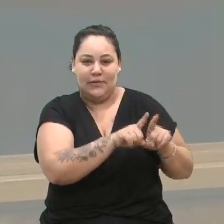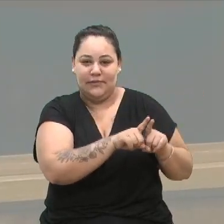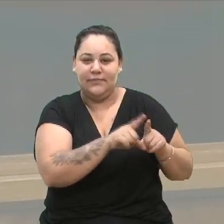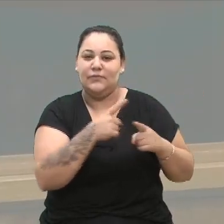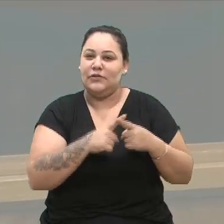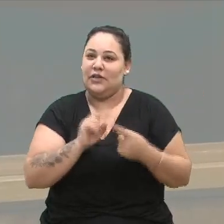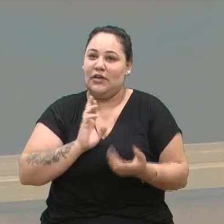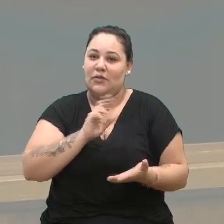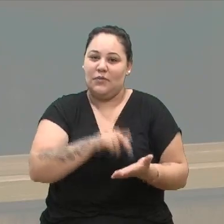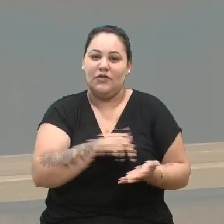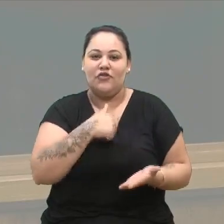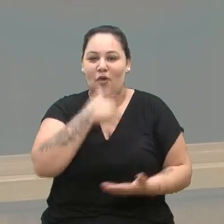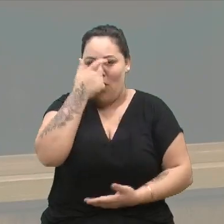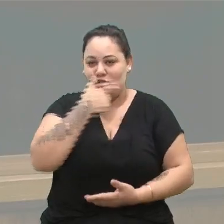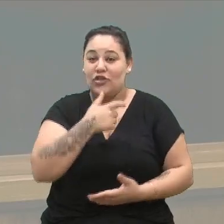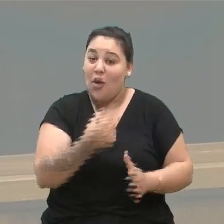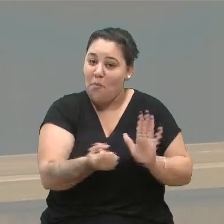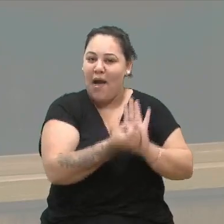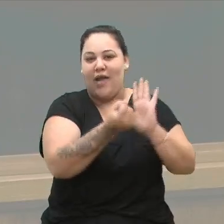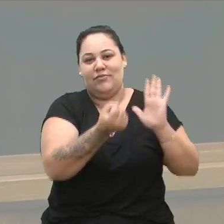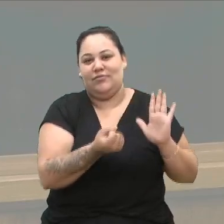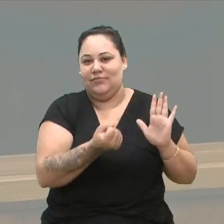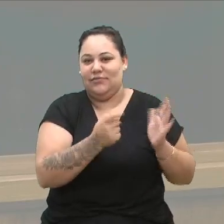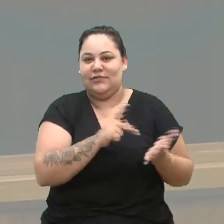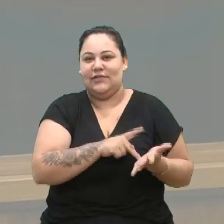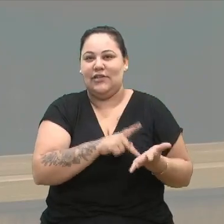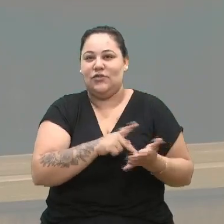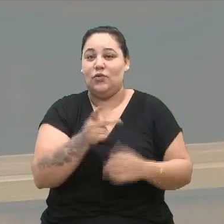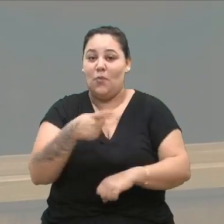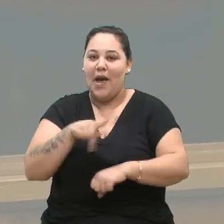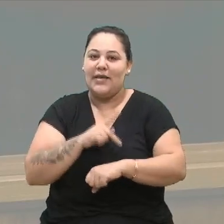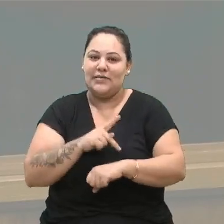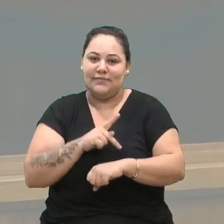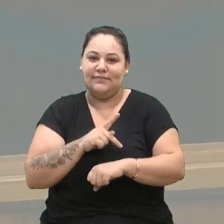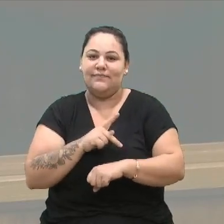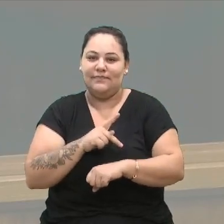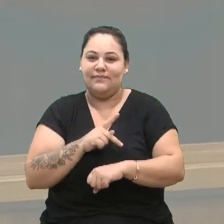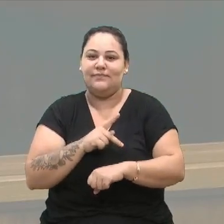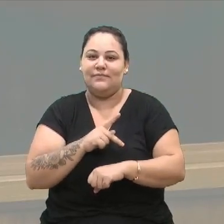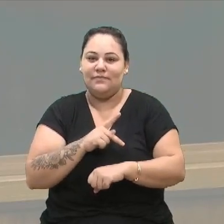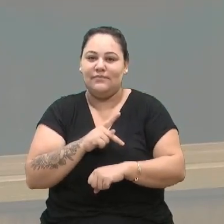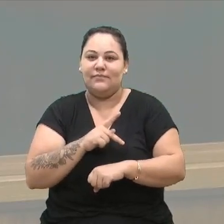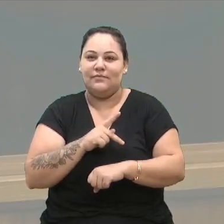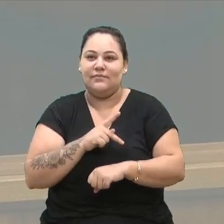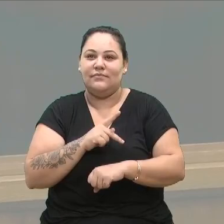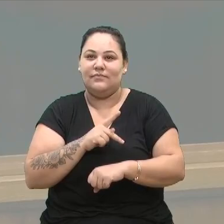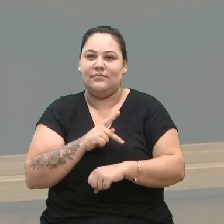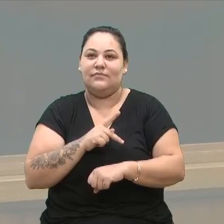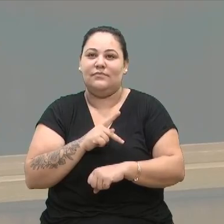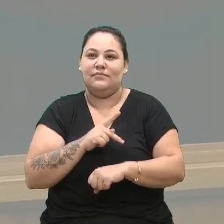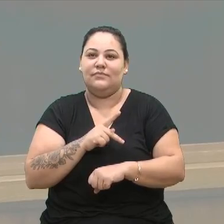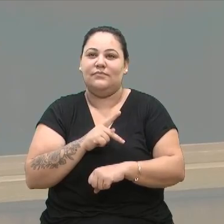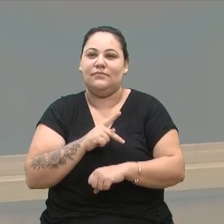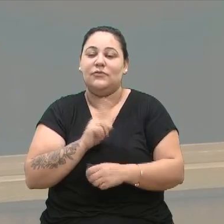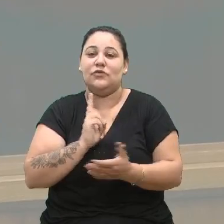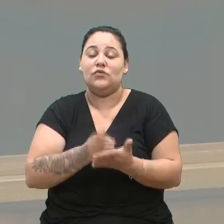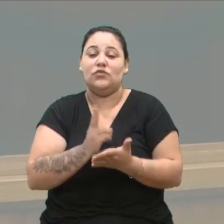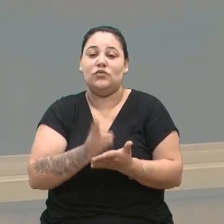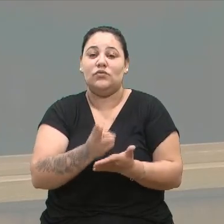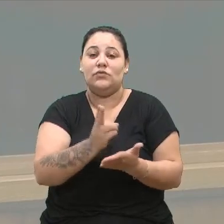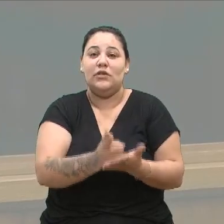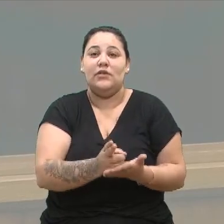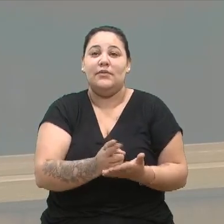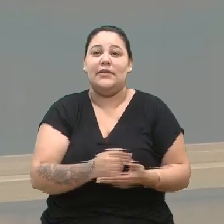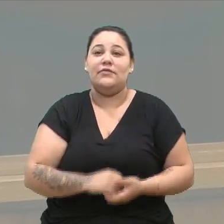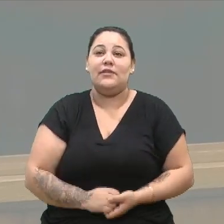acho que isso é simbólico para o país, manter a... Nós falamos tanto